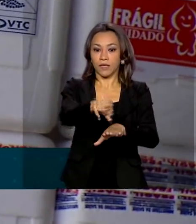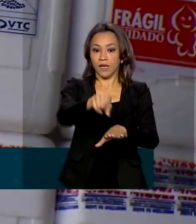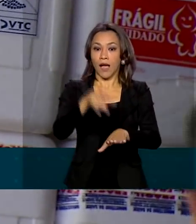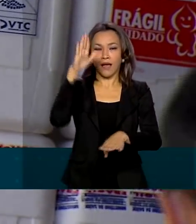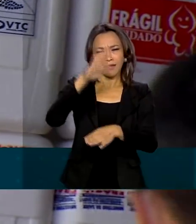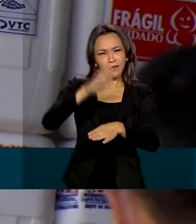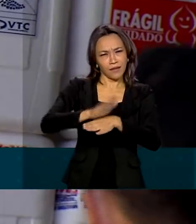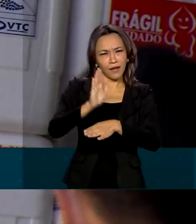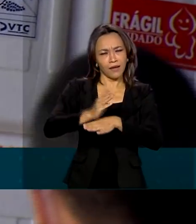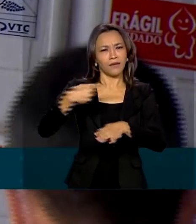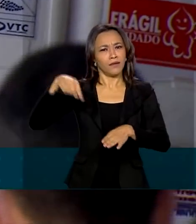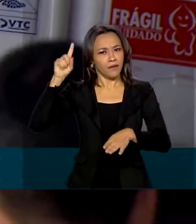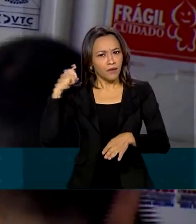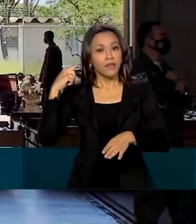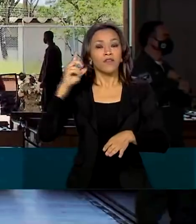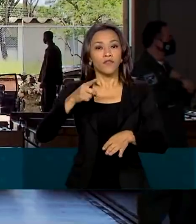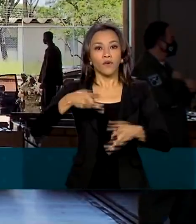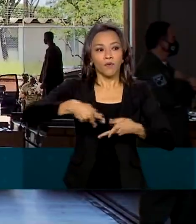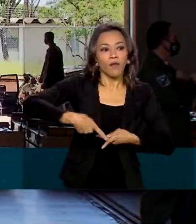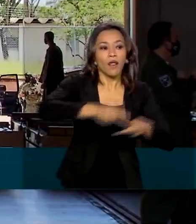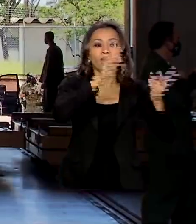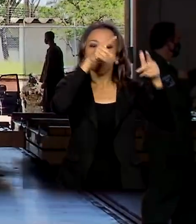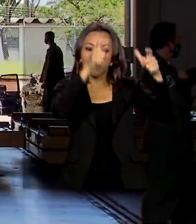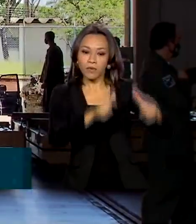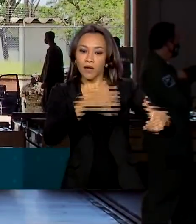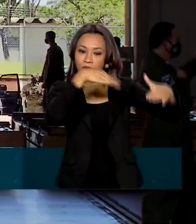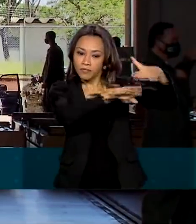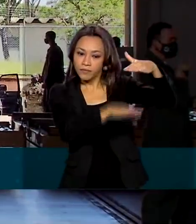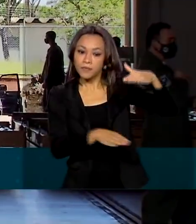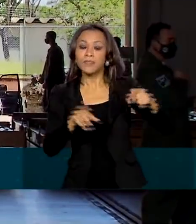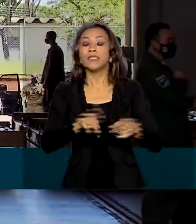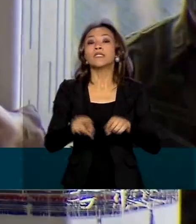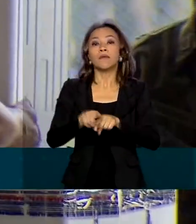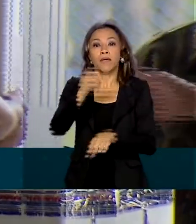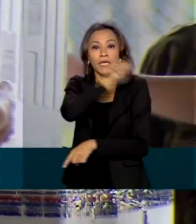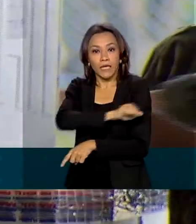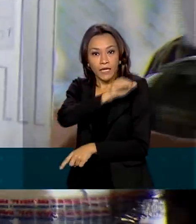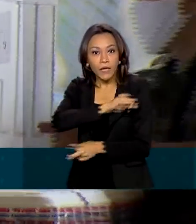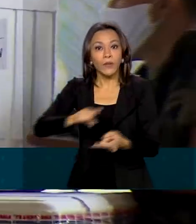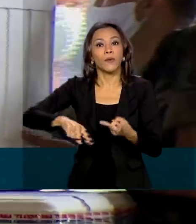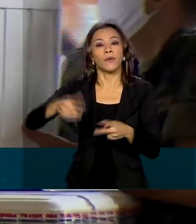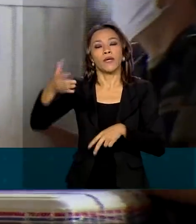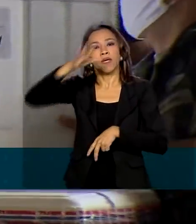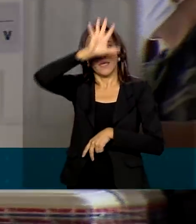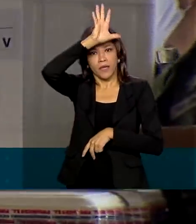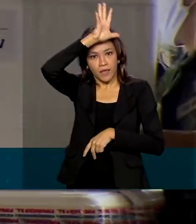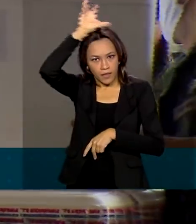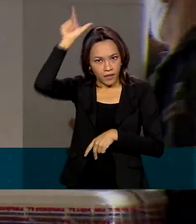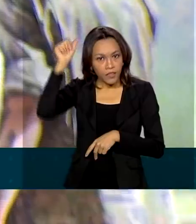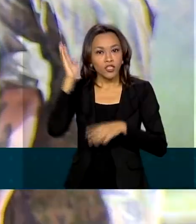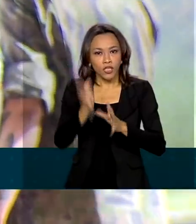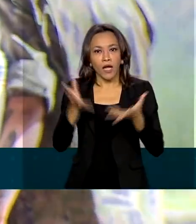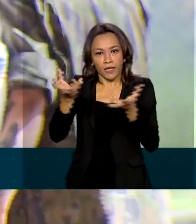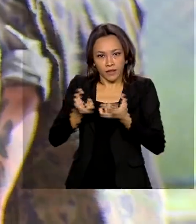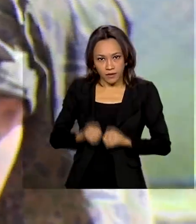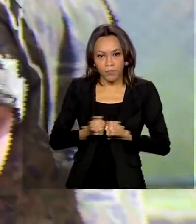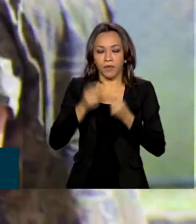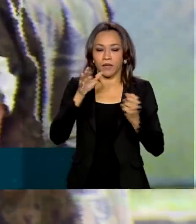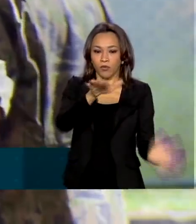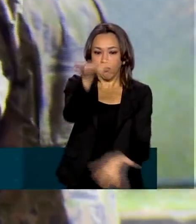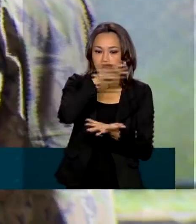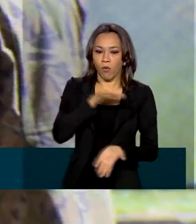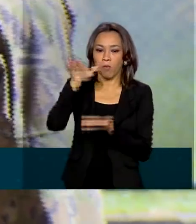escoltadas para os centros de armazenamento. Rio de Janeiro e Manaus também receberam doses da vacina. Ao todo, foram